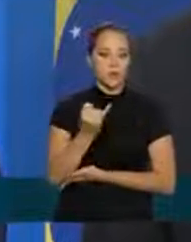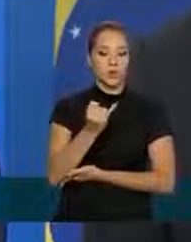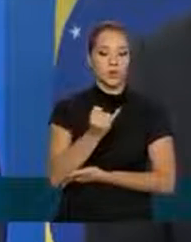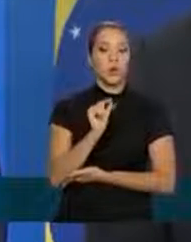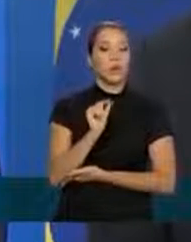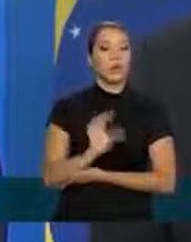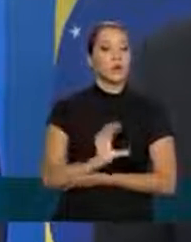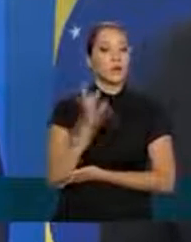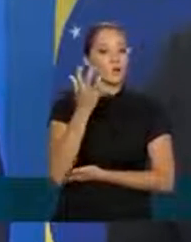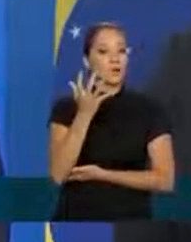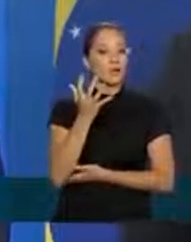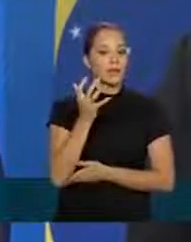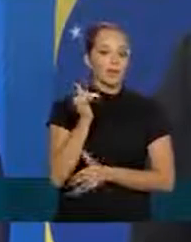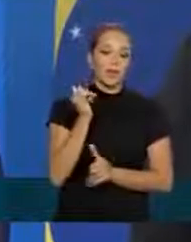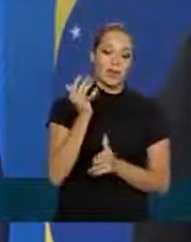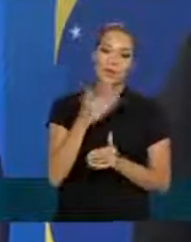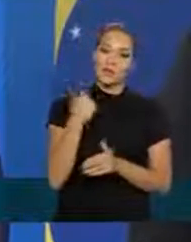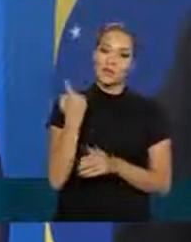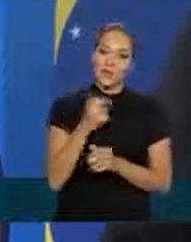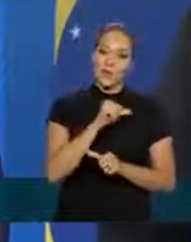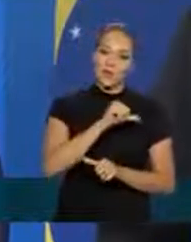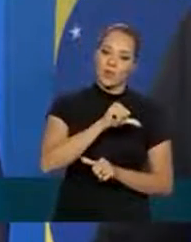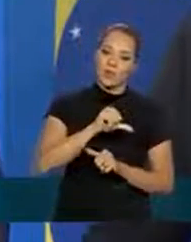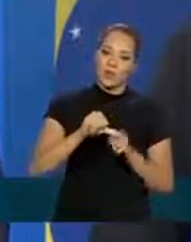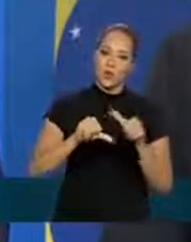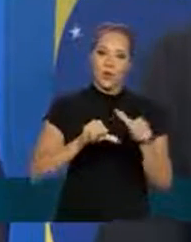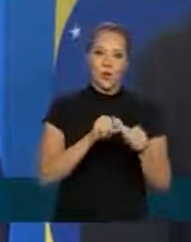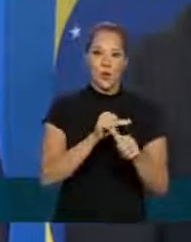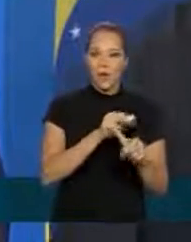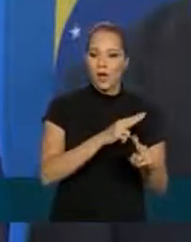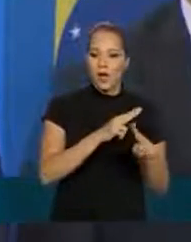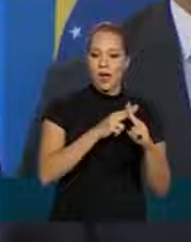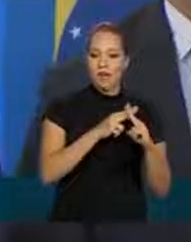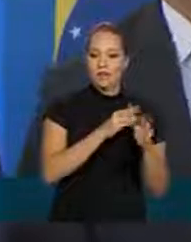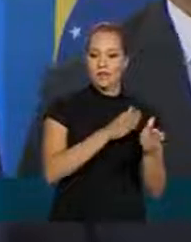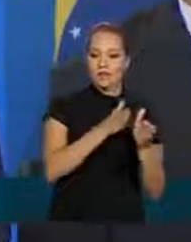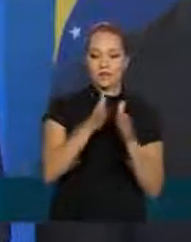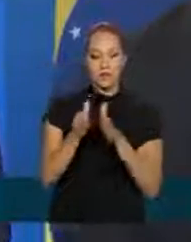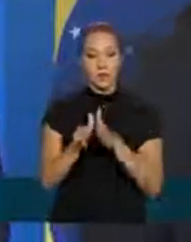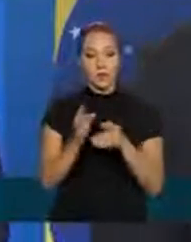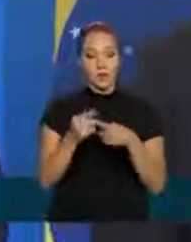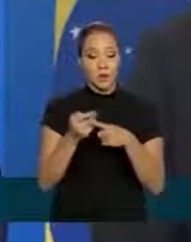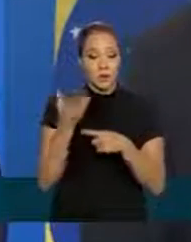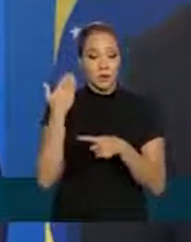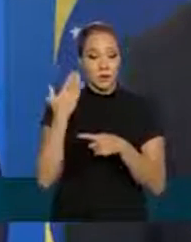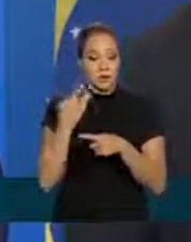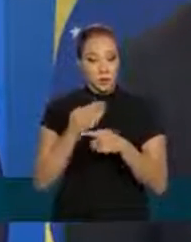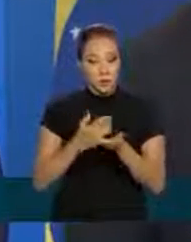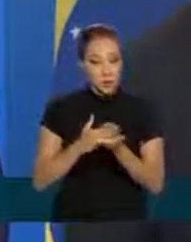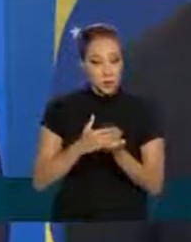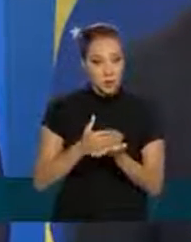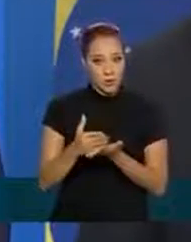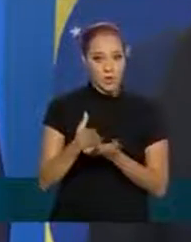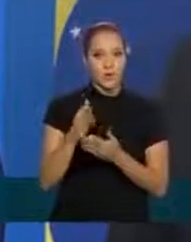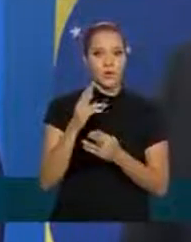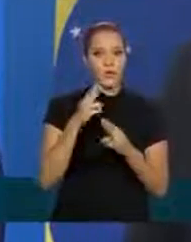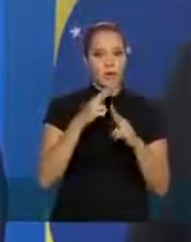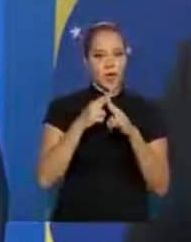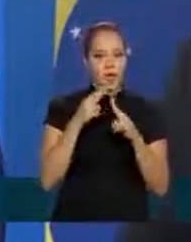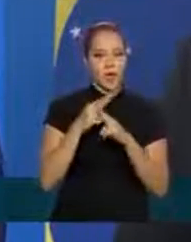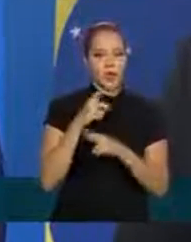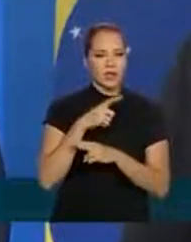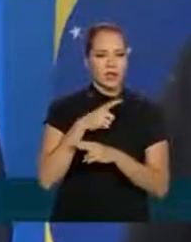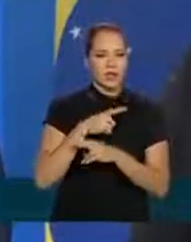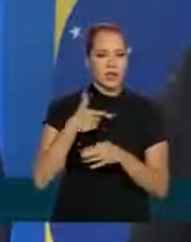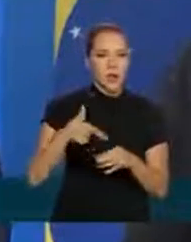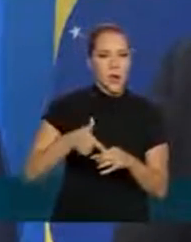é que nós mudamos a direção da Caixa Econômica Federal quando a gente assumiu a Caixa tinha a ação